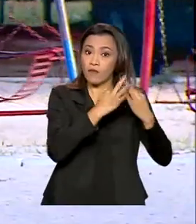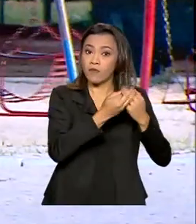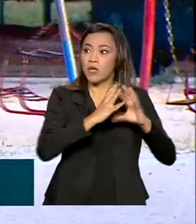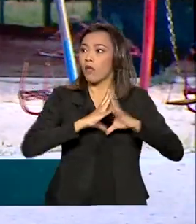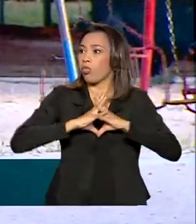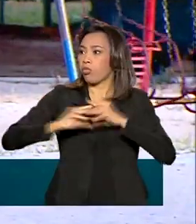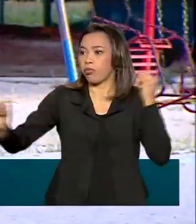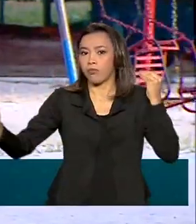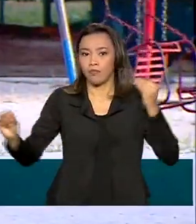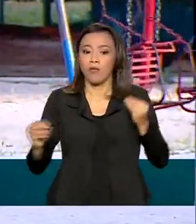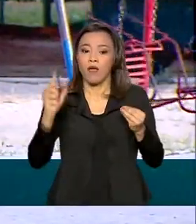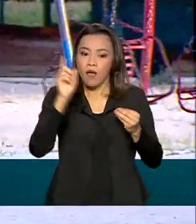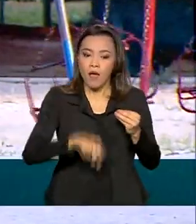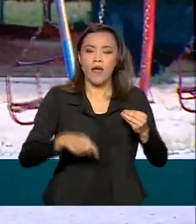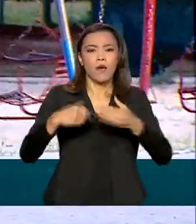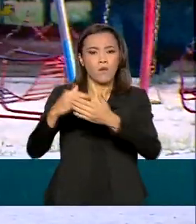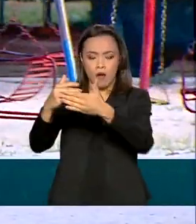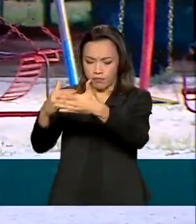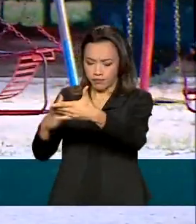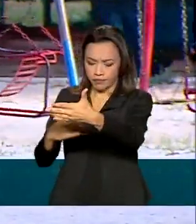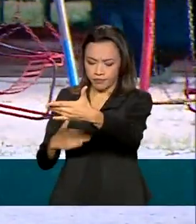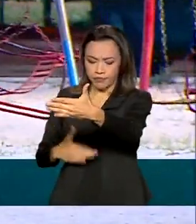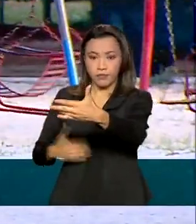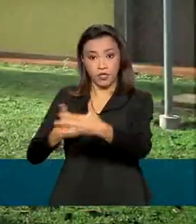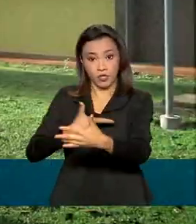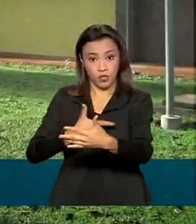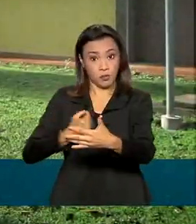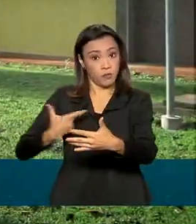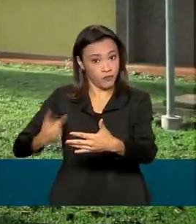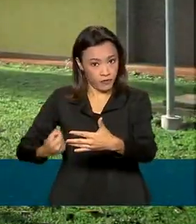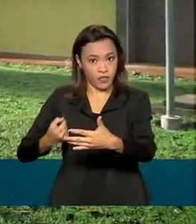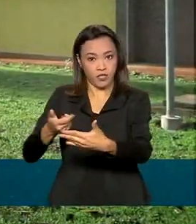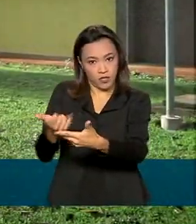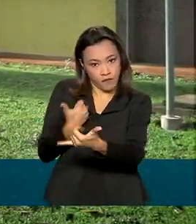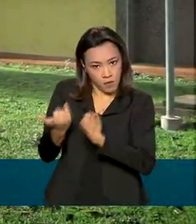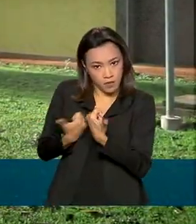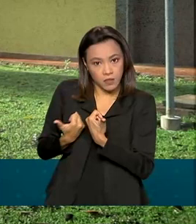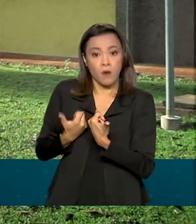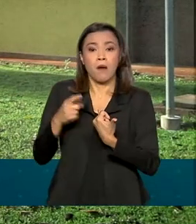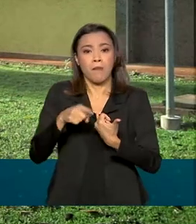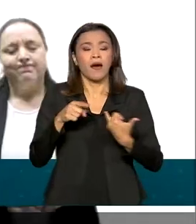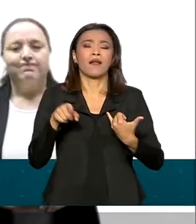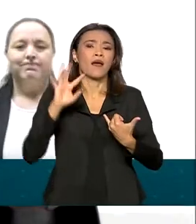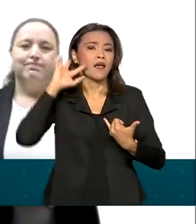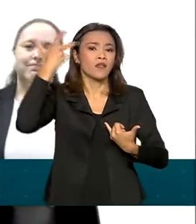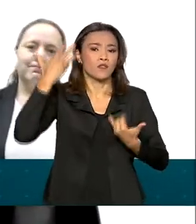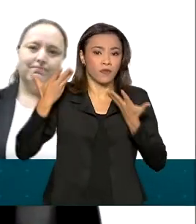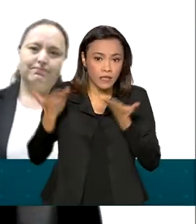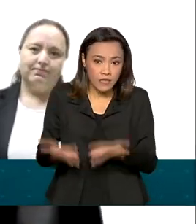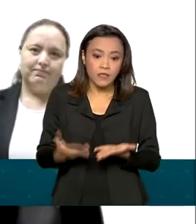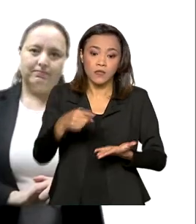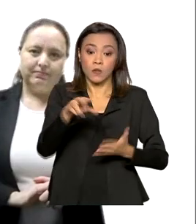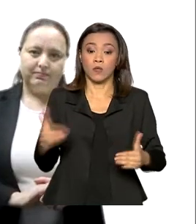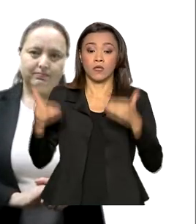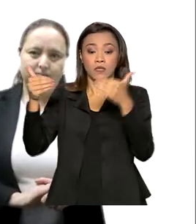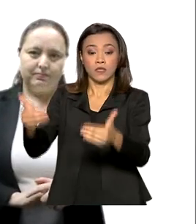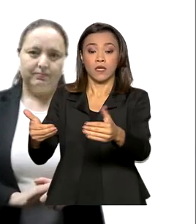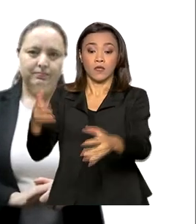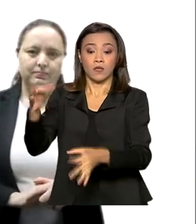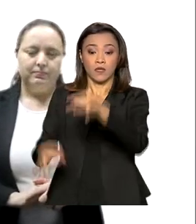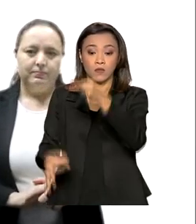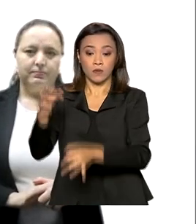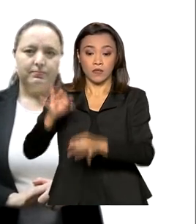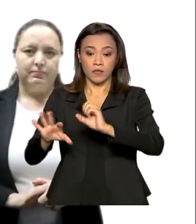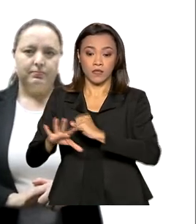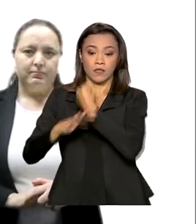segundo o Anuário de Segurança Pública de 2020. Para tentar solucionar este impasse, o Ministério da Justiça e Segurança